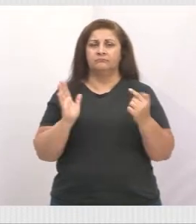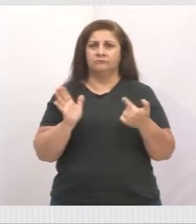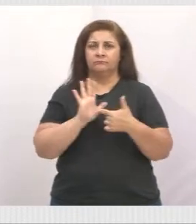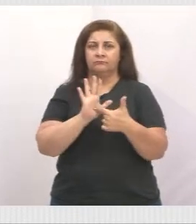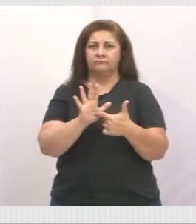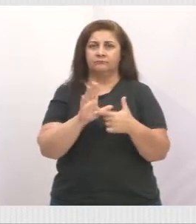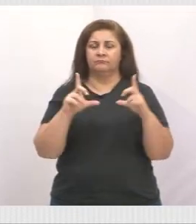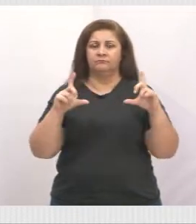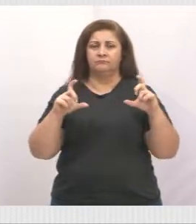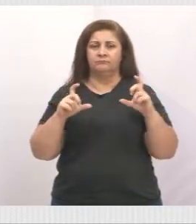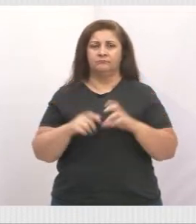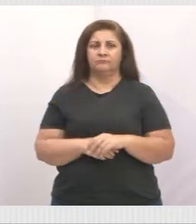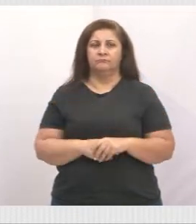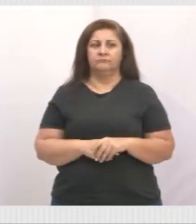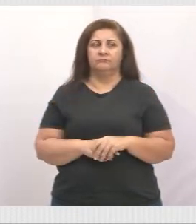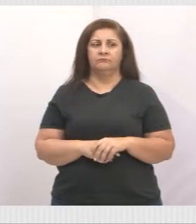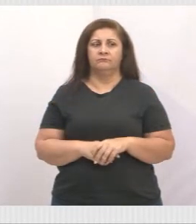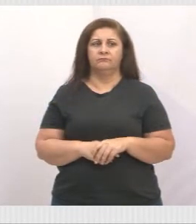eu vou mostrar, por favor.